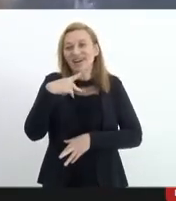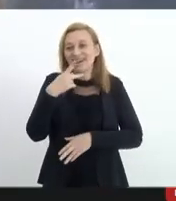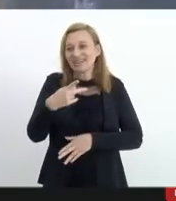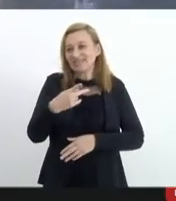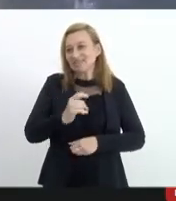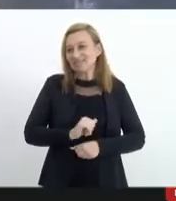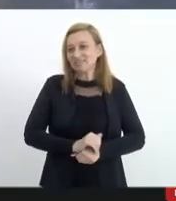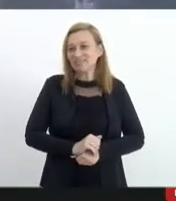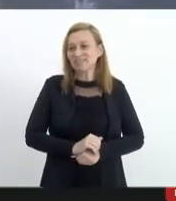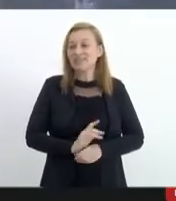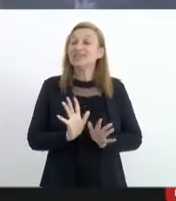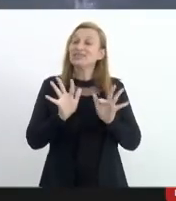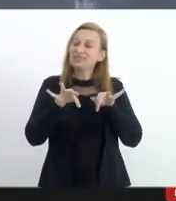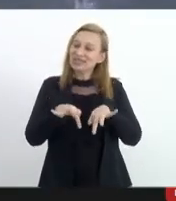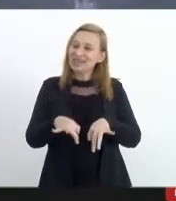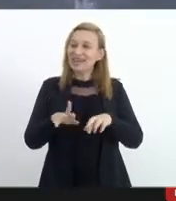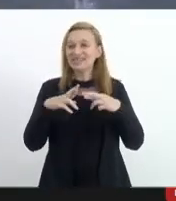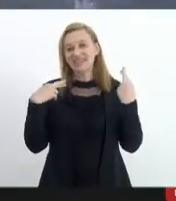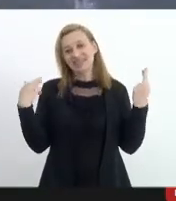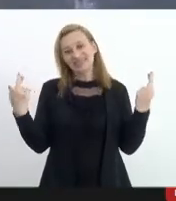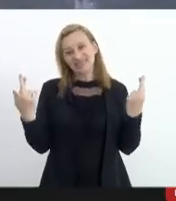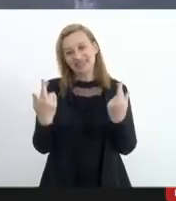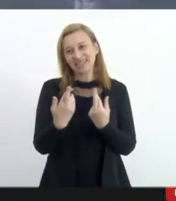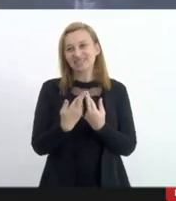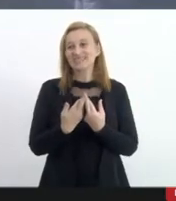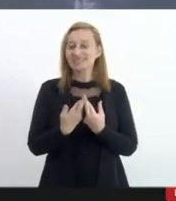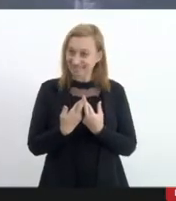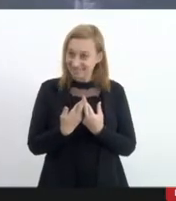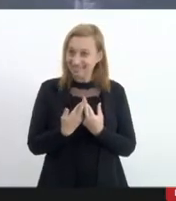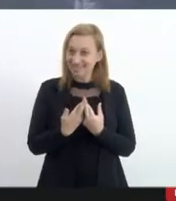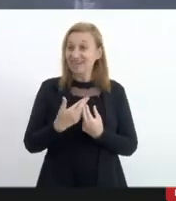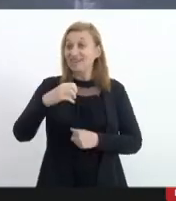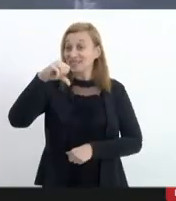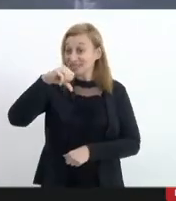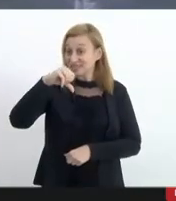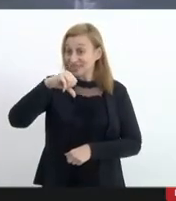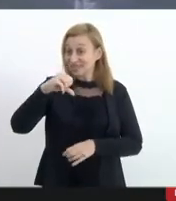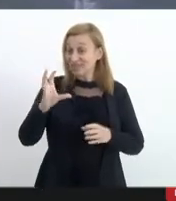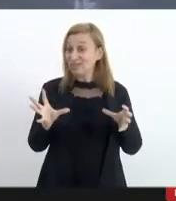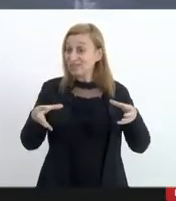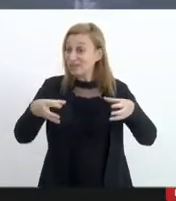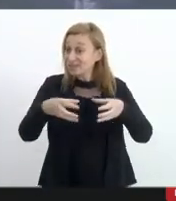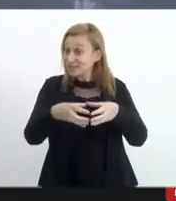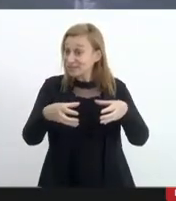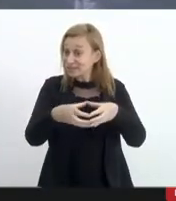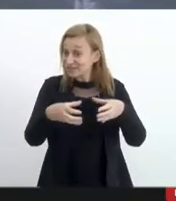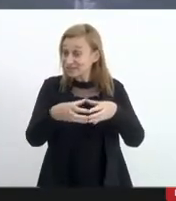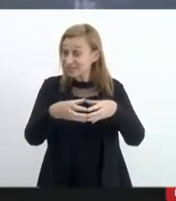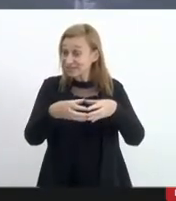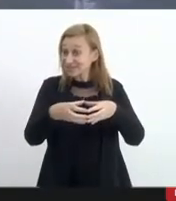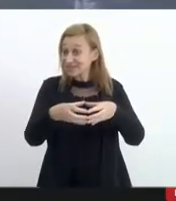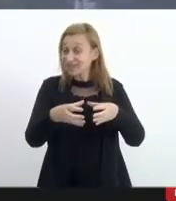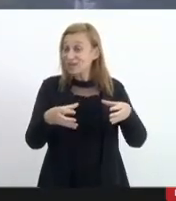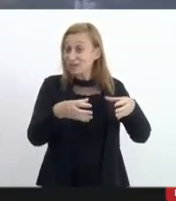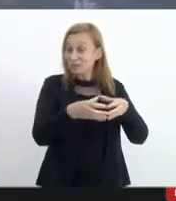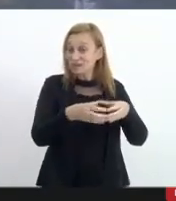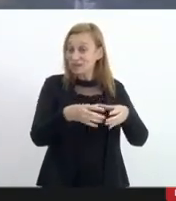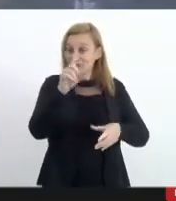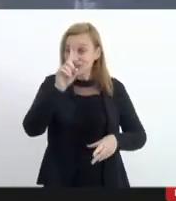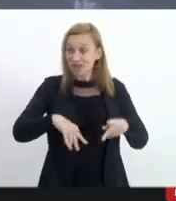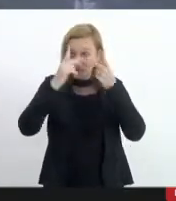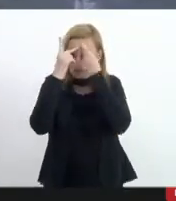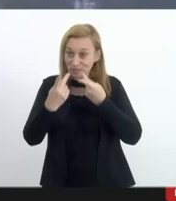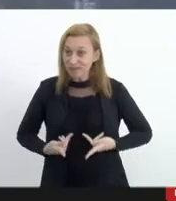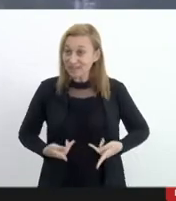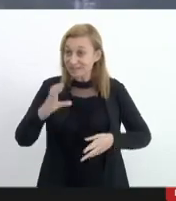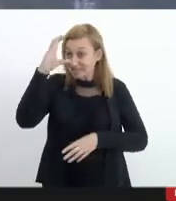dou por encerrada a nona reunião conjunta da comissão de defesa dos direitos humanos e